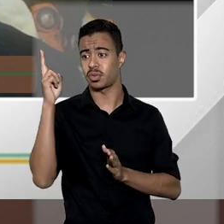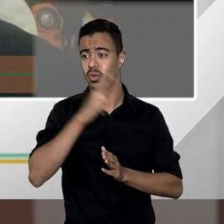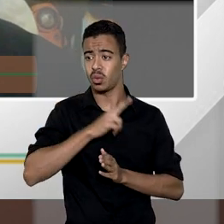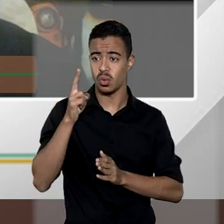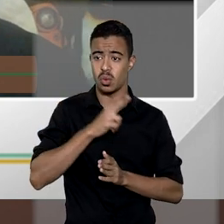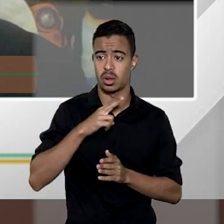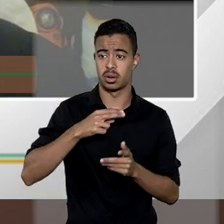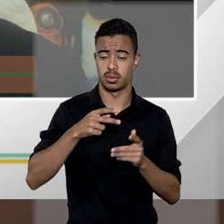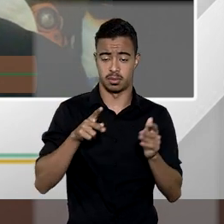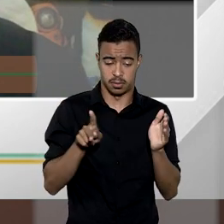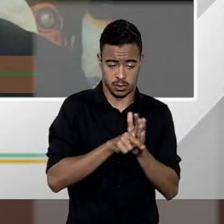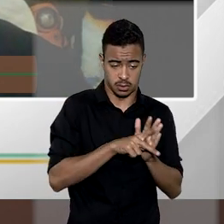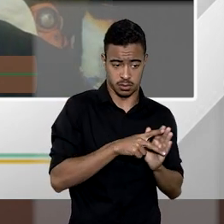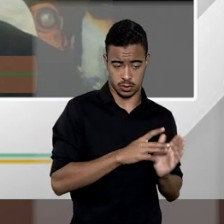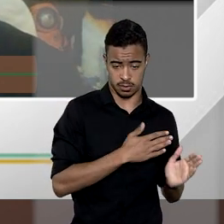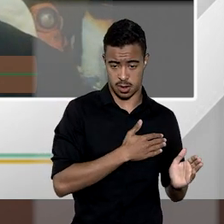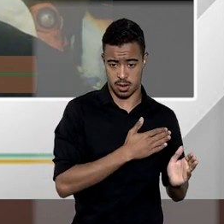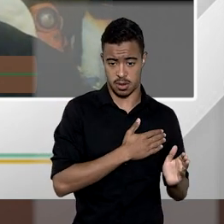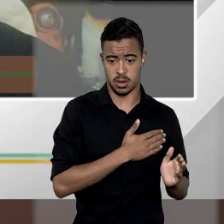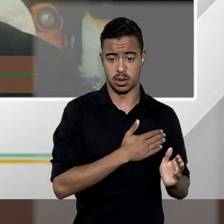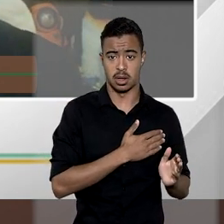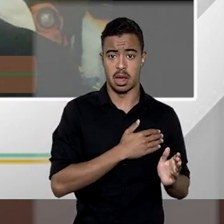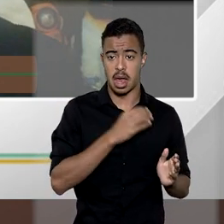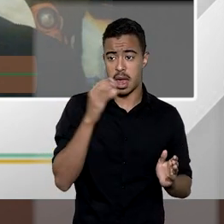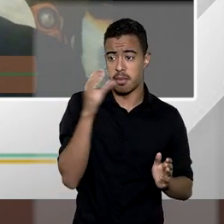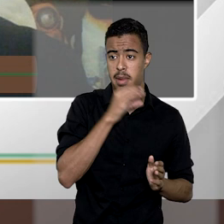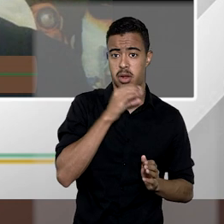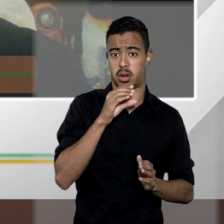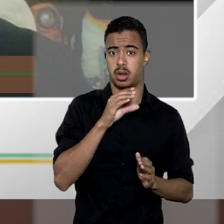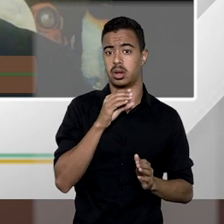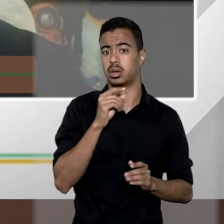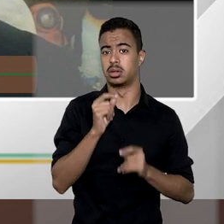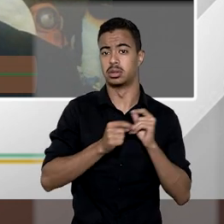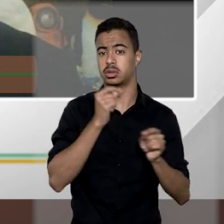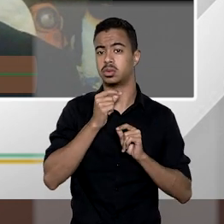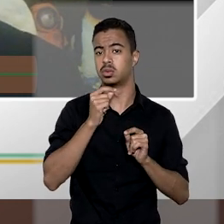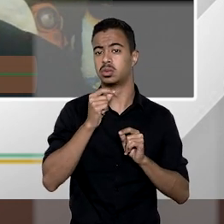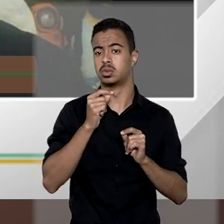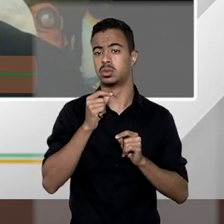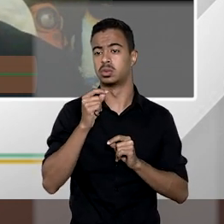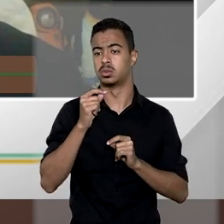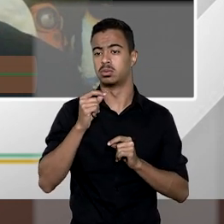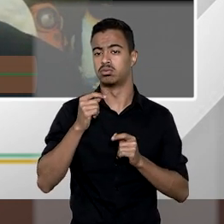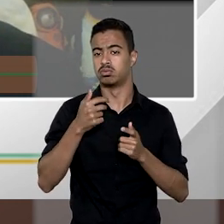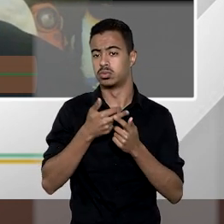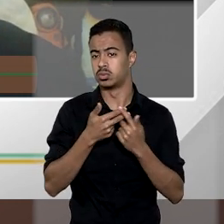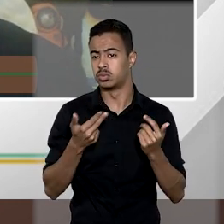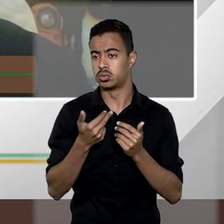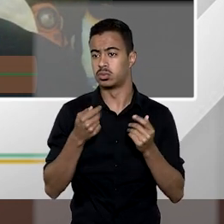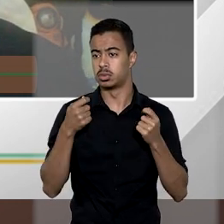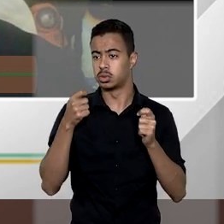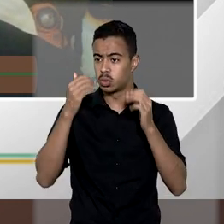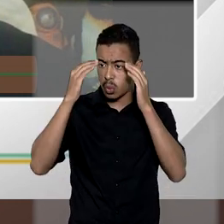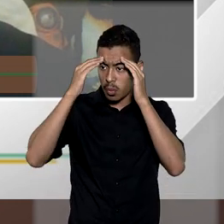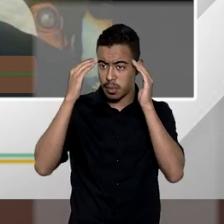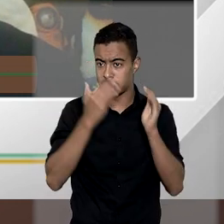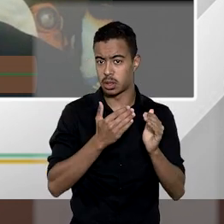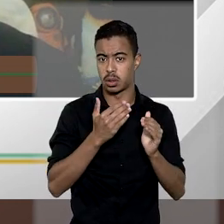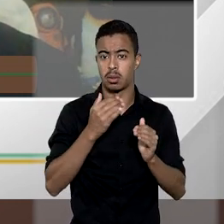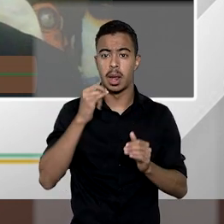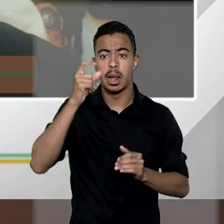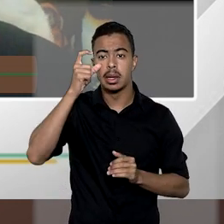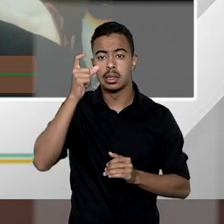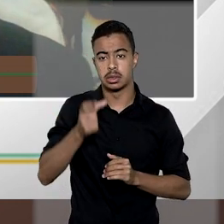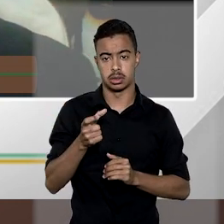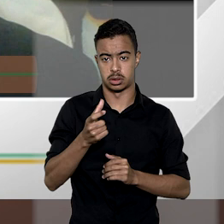estar na posse do bem de imediato para que se cumpra a utilidade pública ou interesse